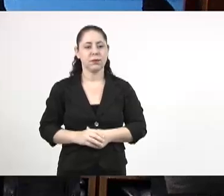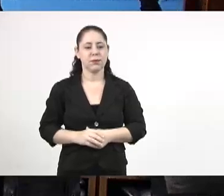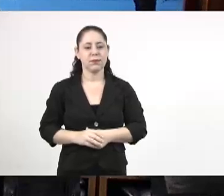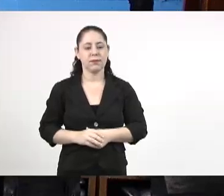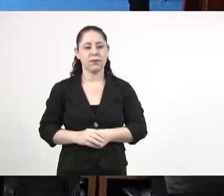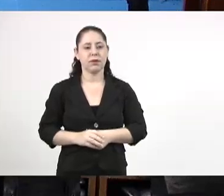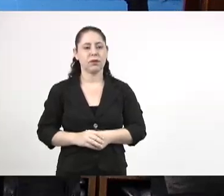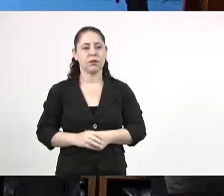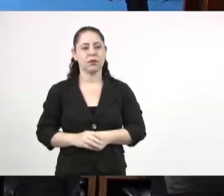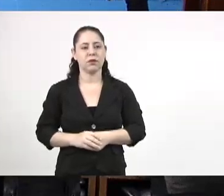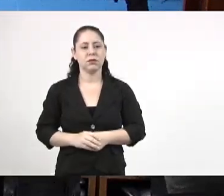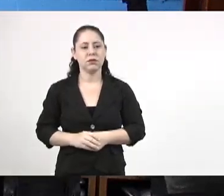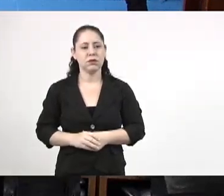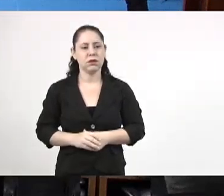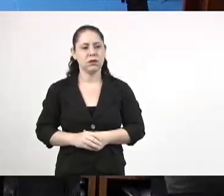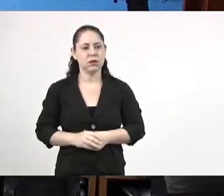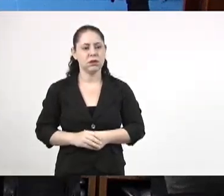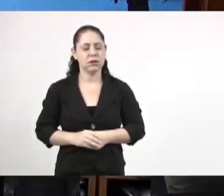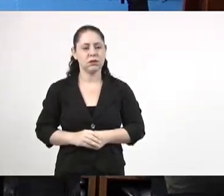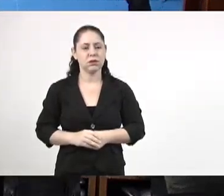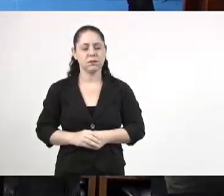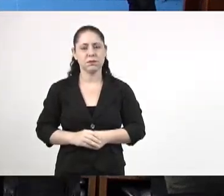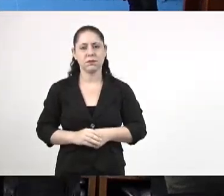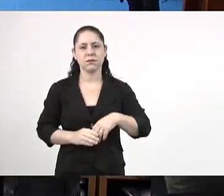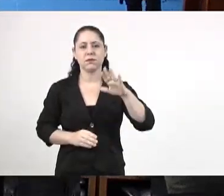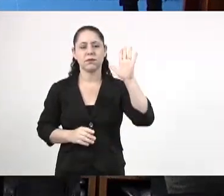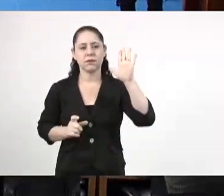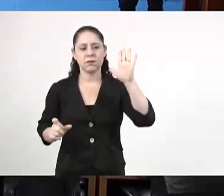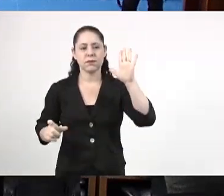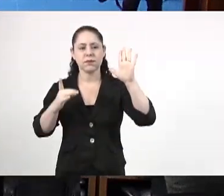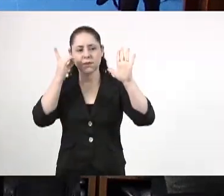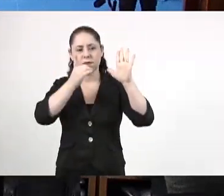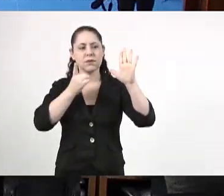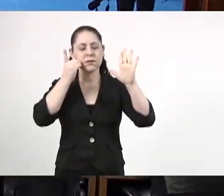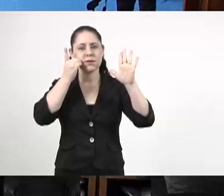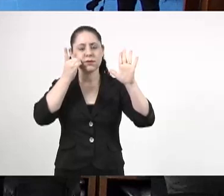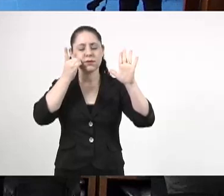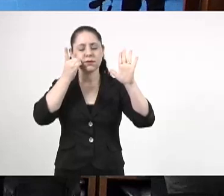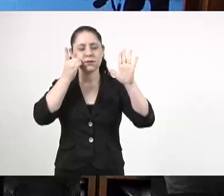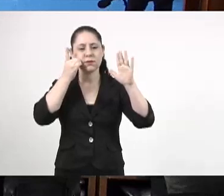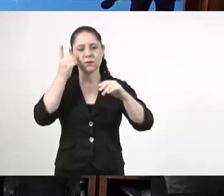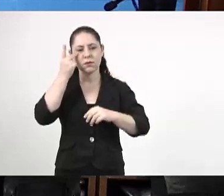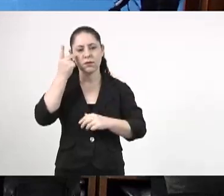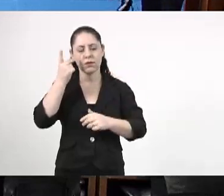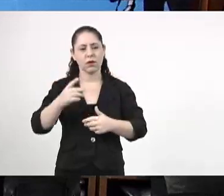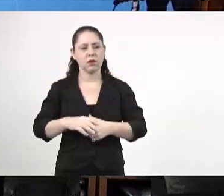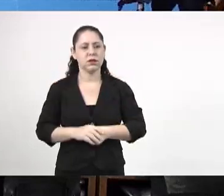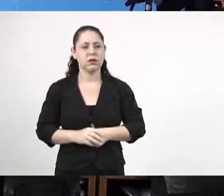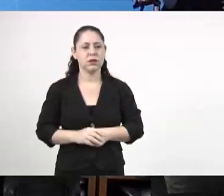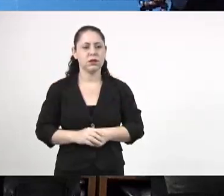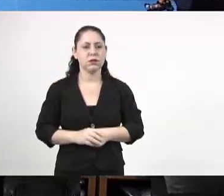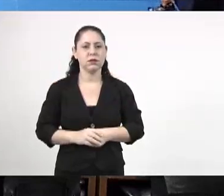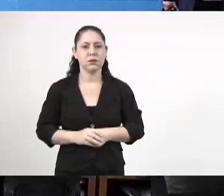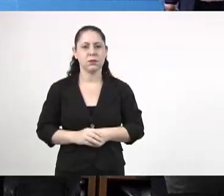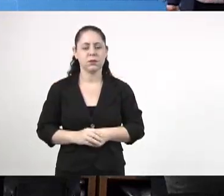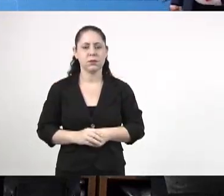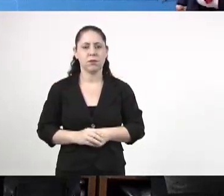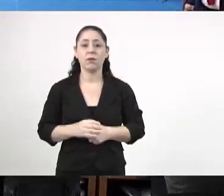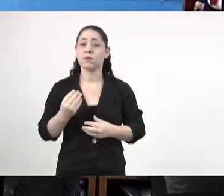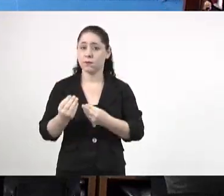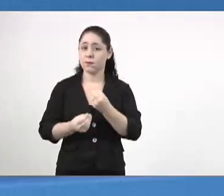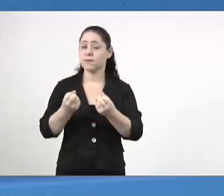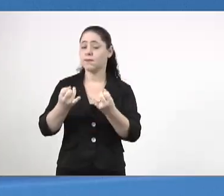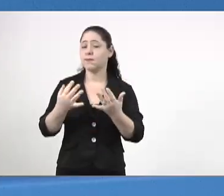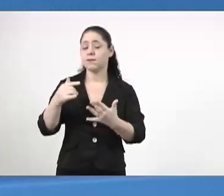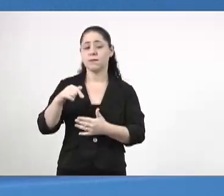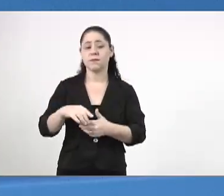Pela ordem, Sr. Presidente. Pela ordem, deputado Pedro Kemp. Sr. Presidente, eu, como disse aqui o